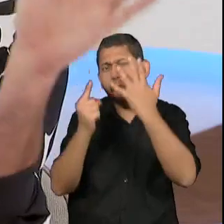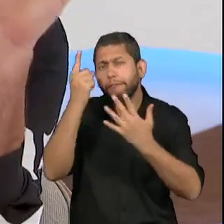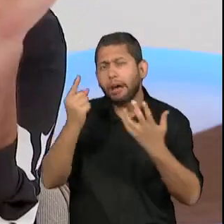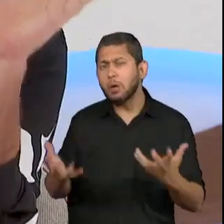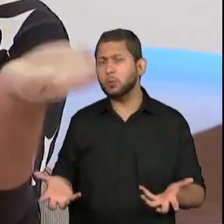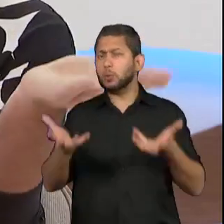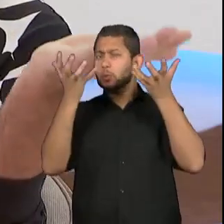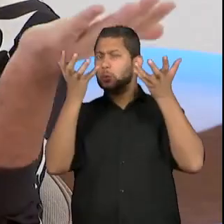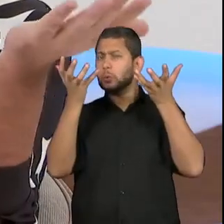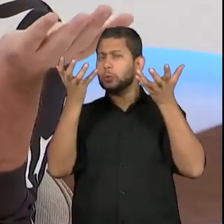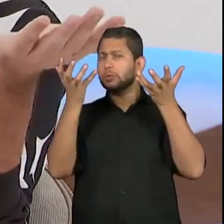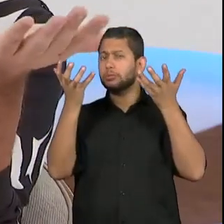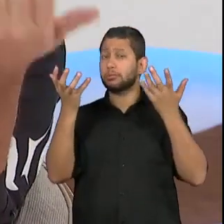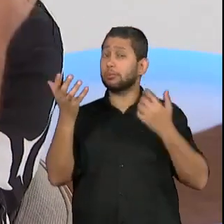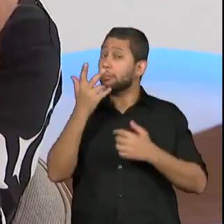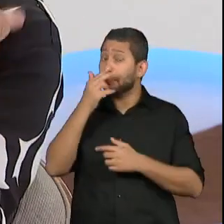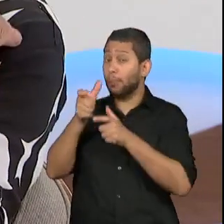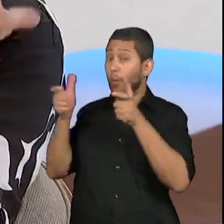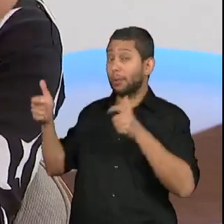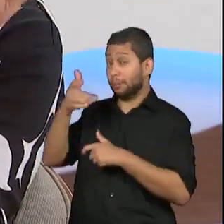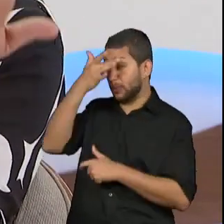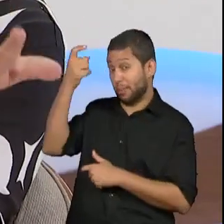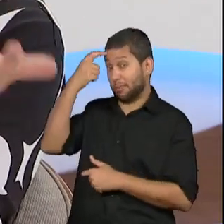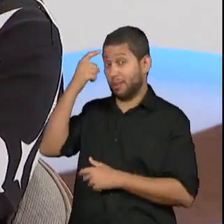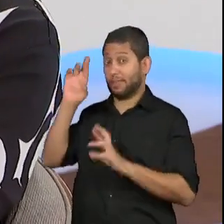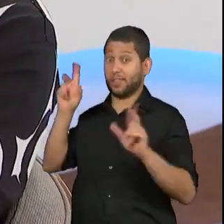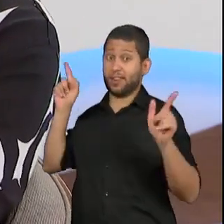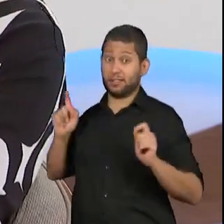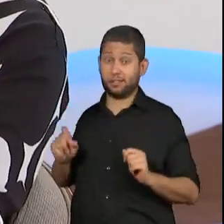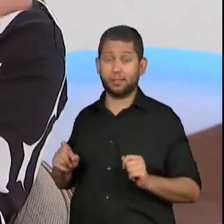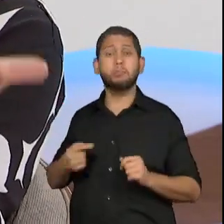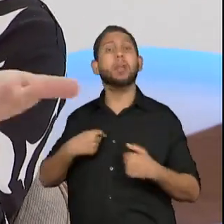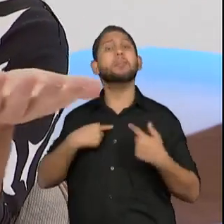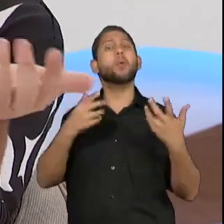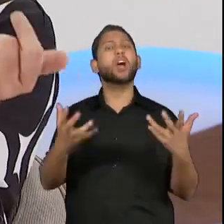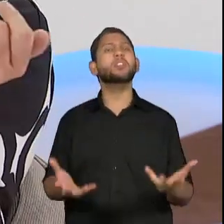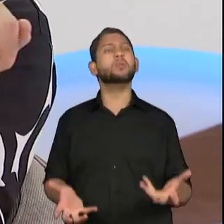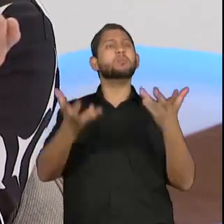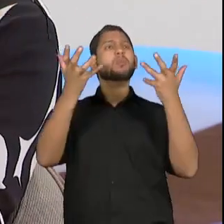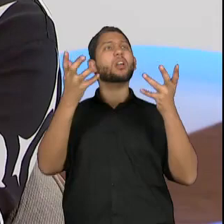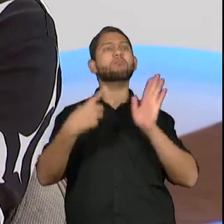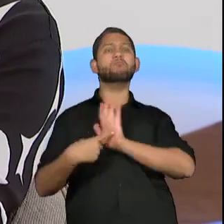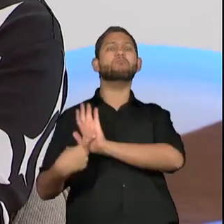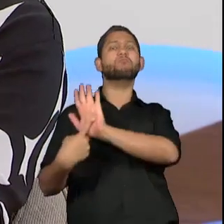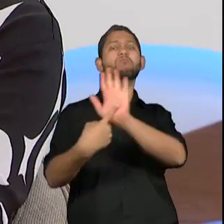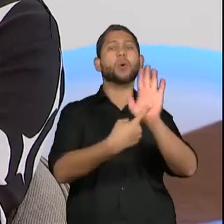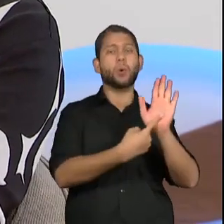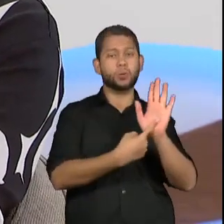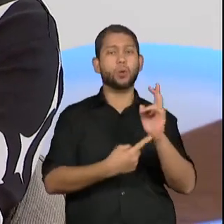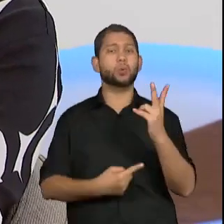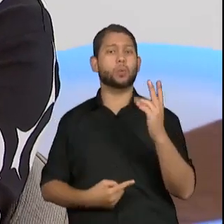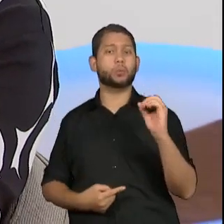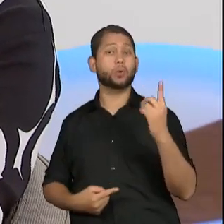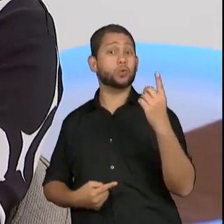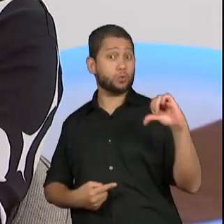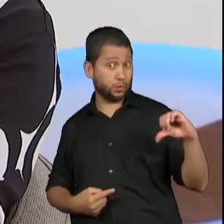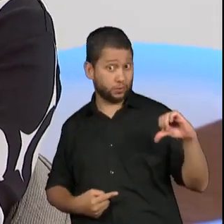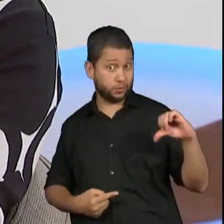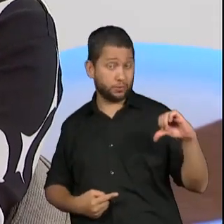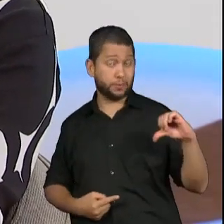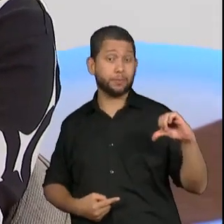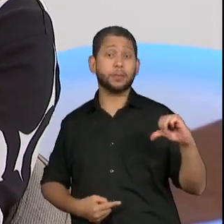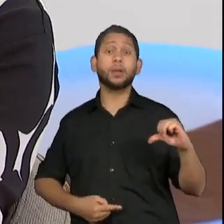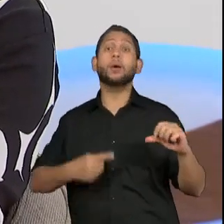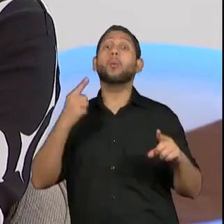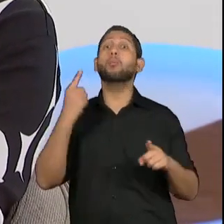exuberância consagrada no carnaval. Para mim, é a alegoria mais exuberante do carnaval de 2019. Então esse